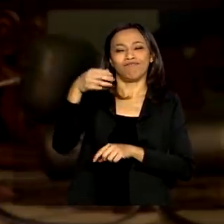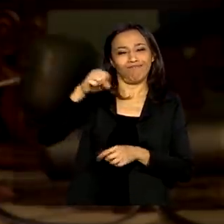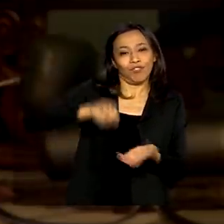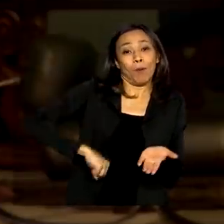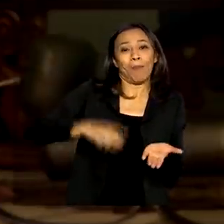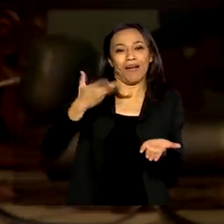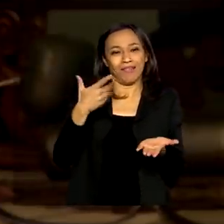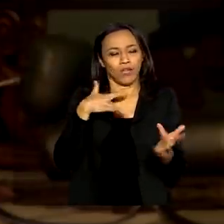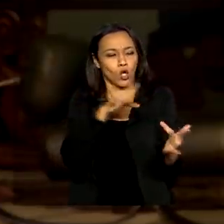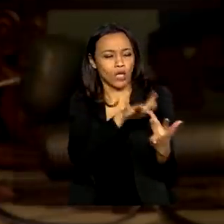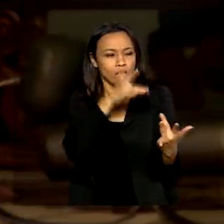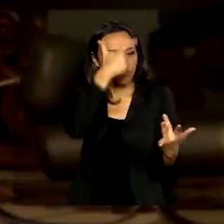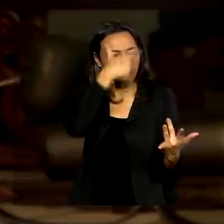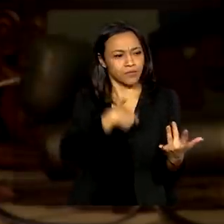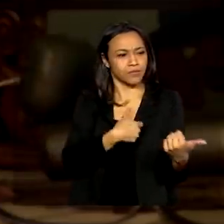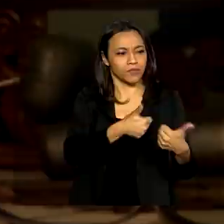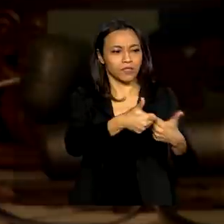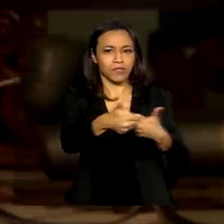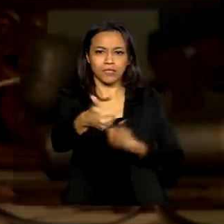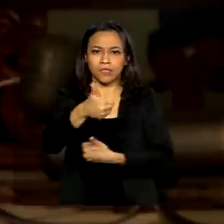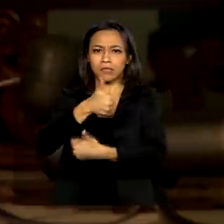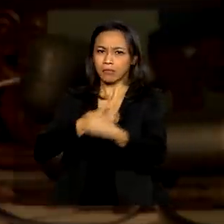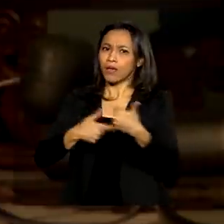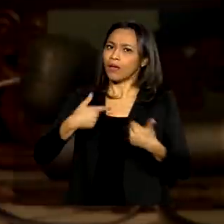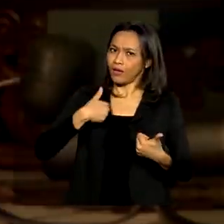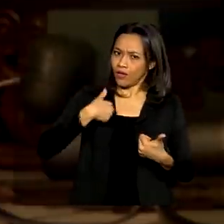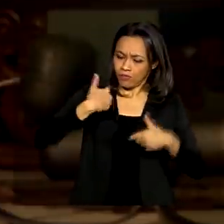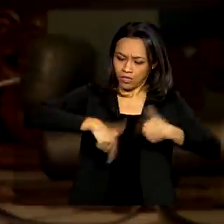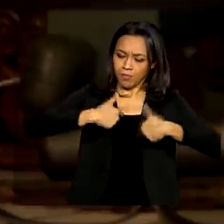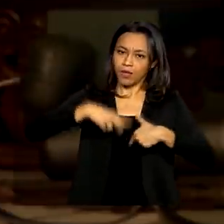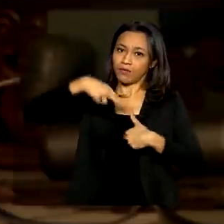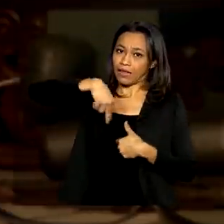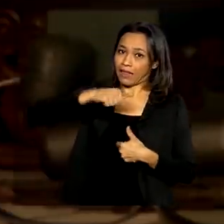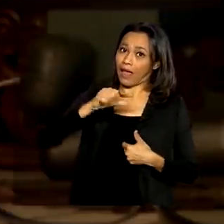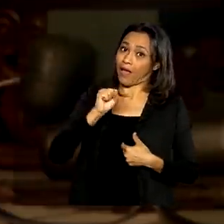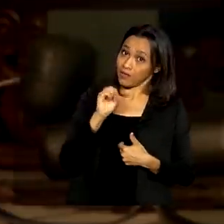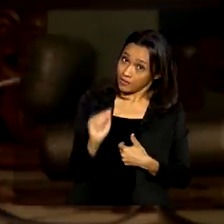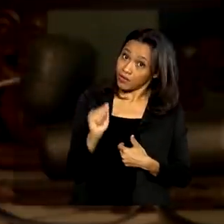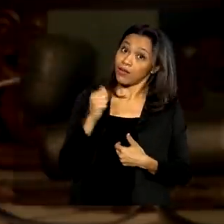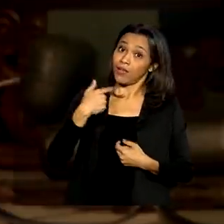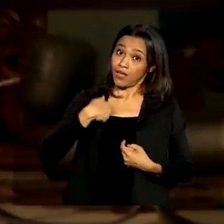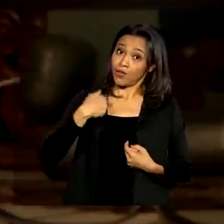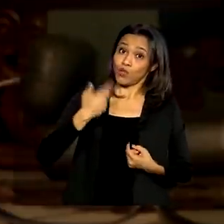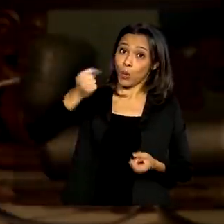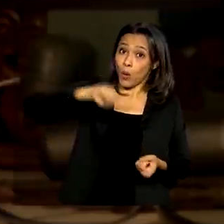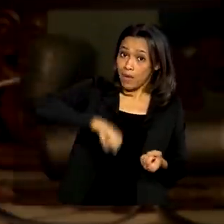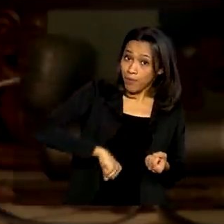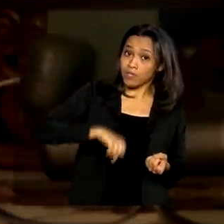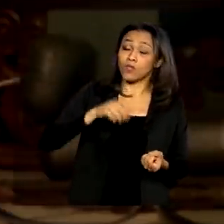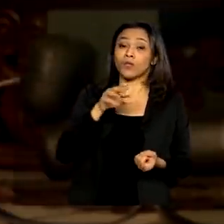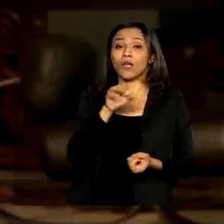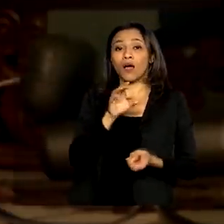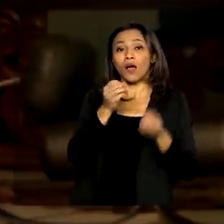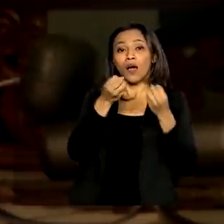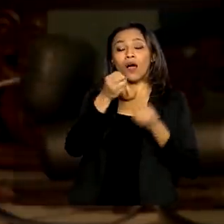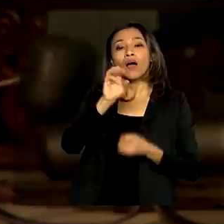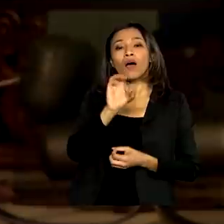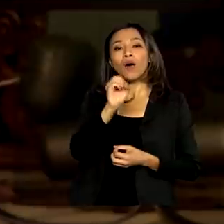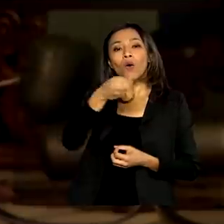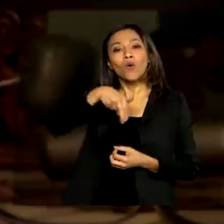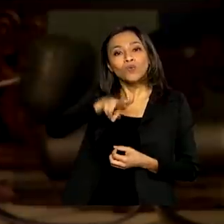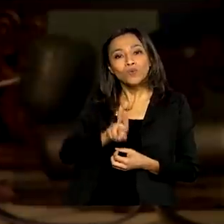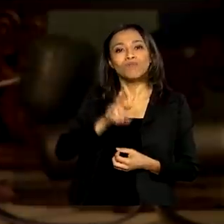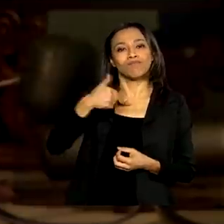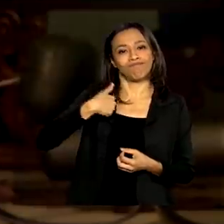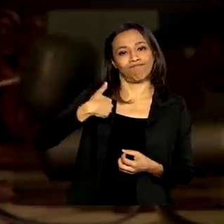700 décadas na NASA, como astronauta, e também eu sou embaixador da ONU para desenvolvimento industrial, então a gente percebe